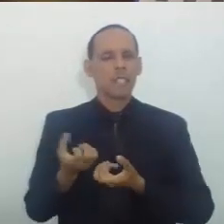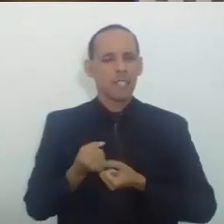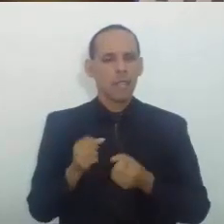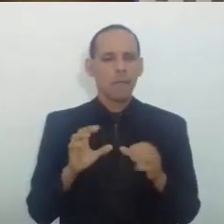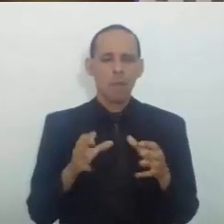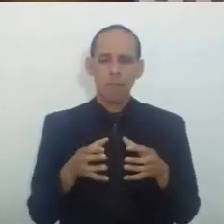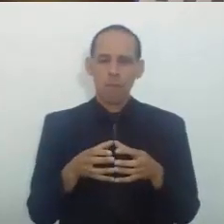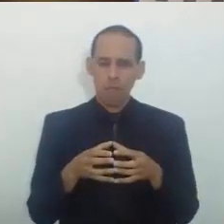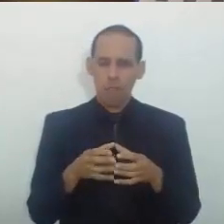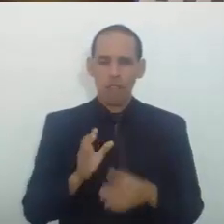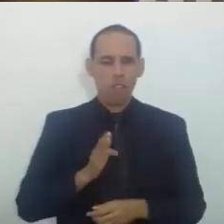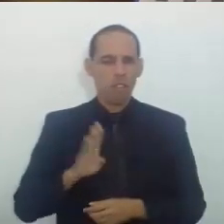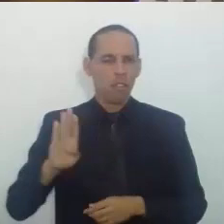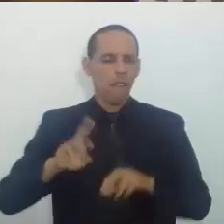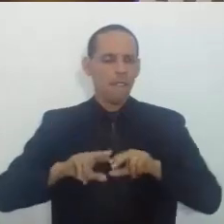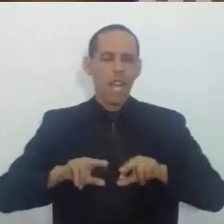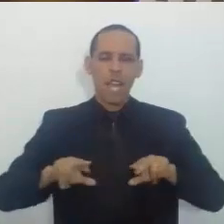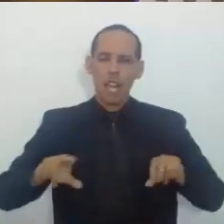candidatos Tanto